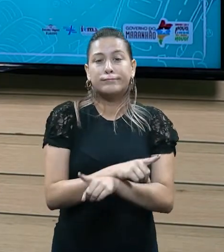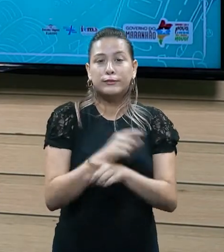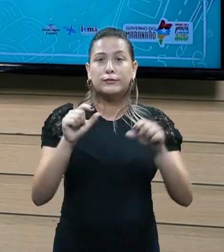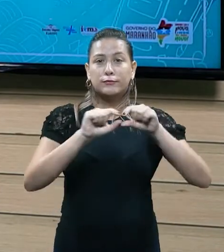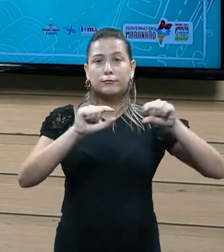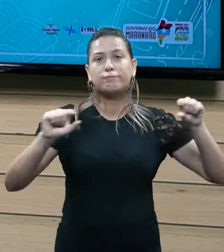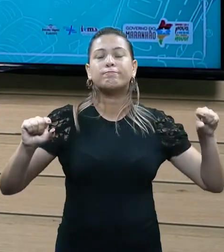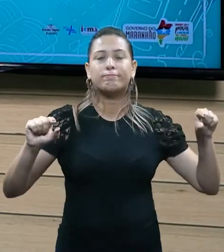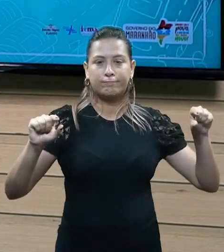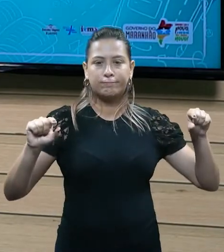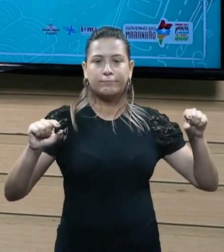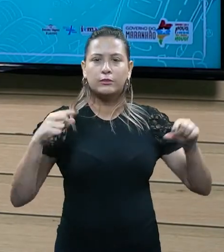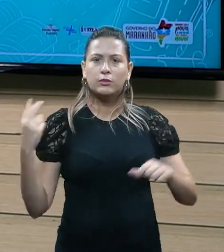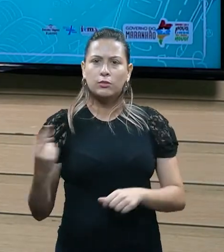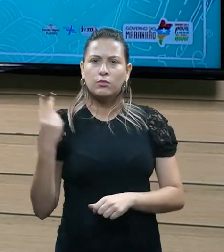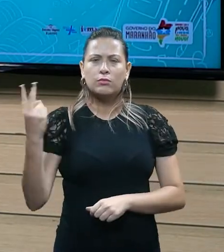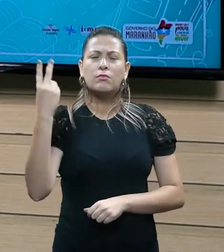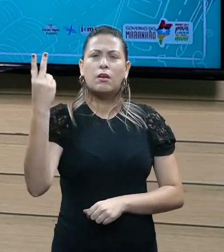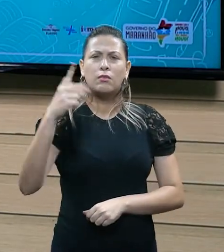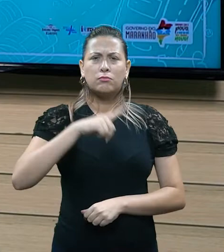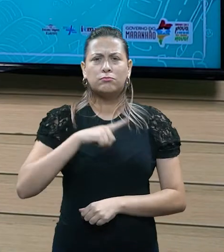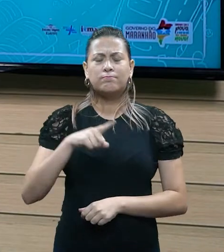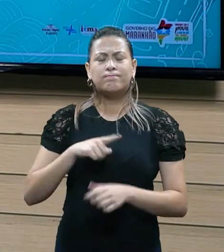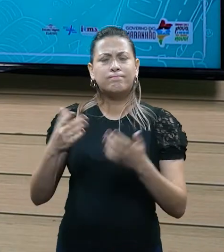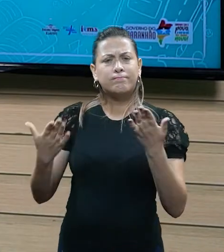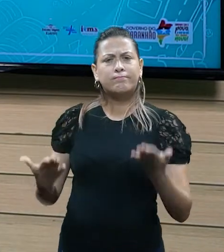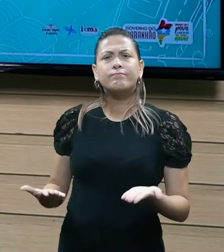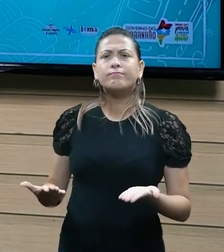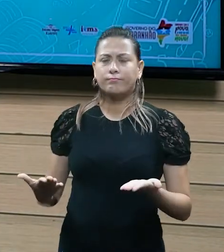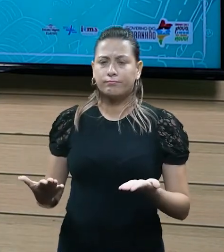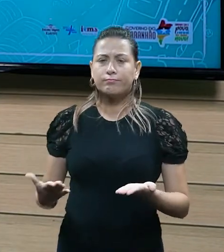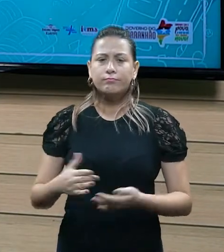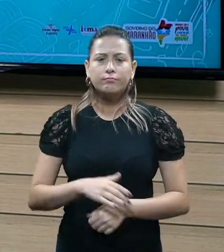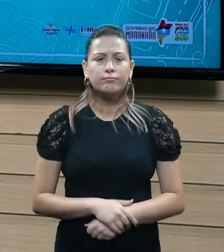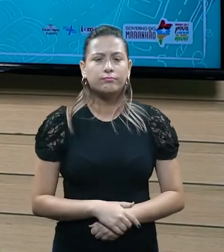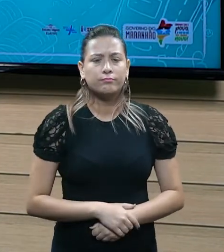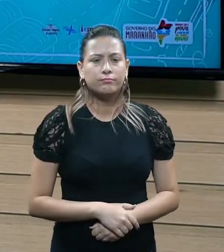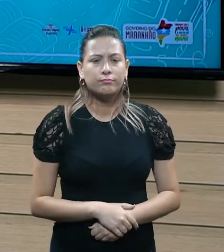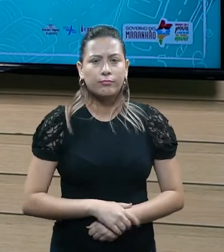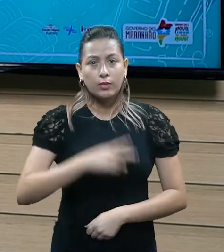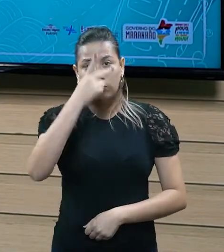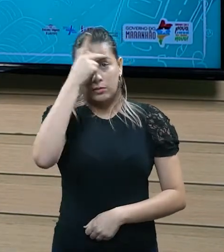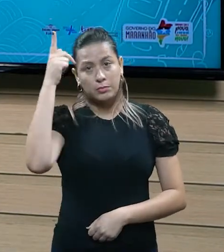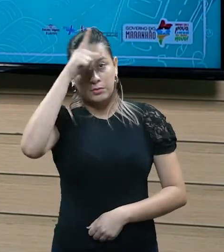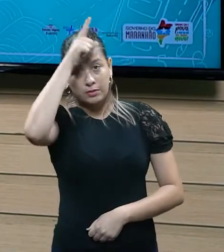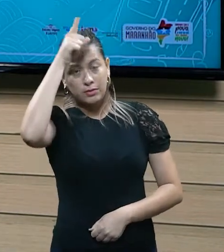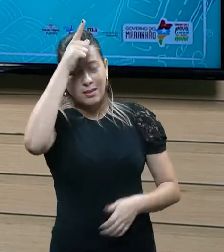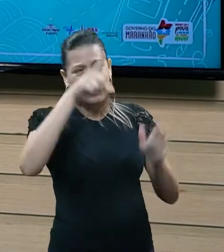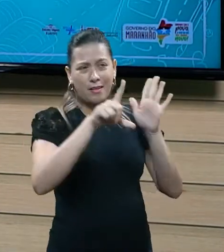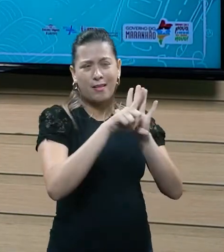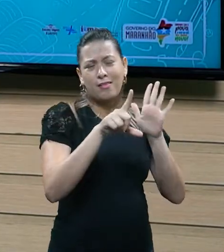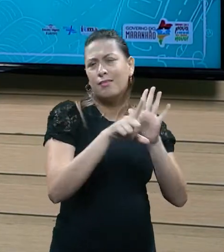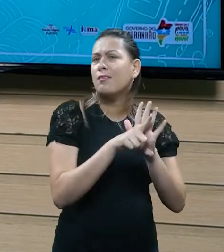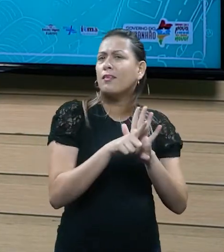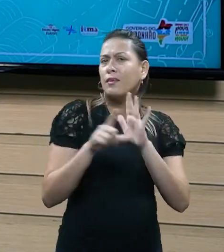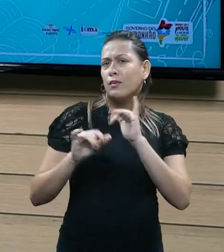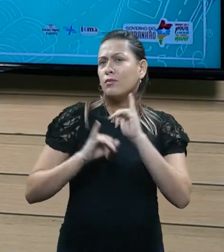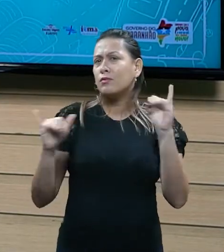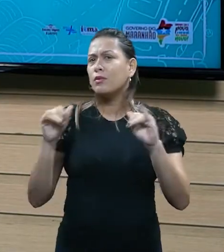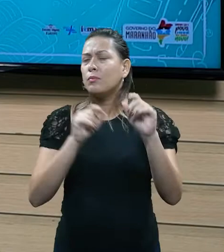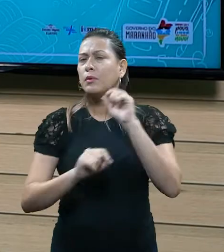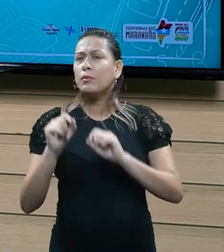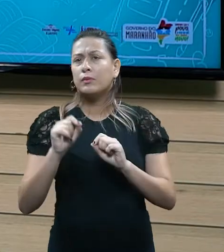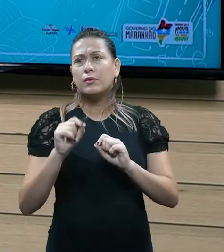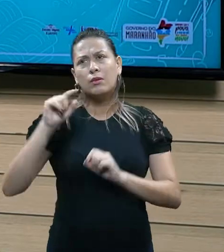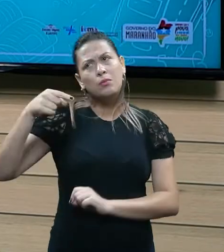dessa frase, que valor nela que se possa exprimir, né, onde os legisladores, de uma forma meio que indireta, estariam